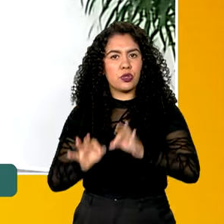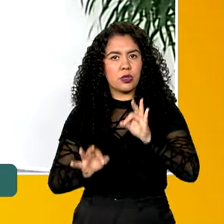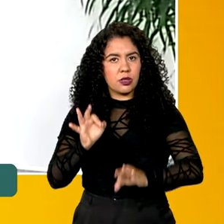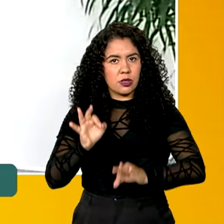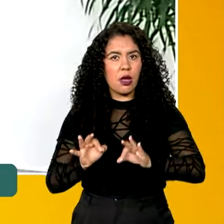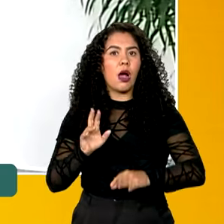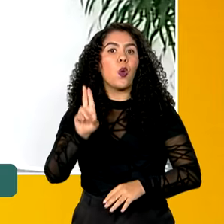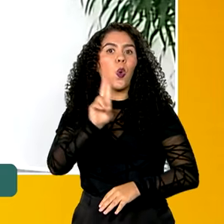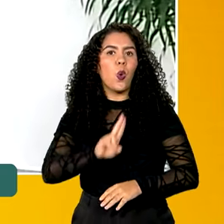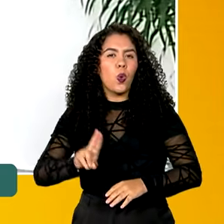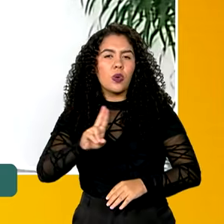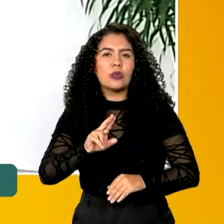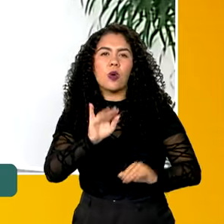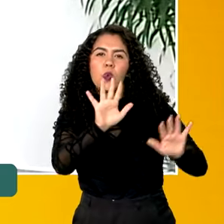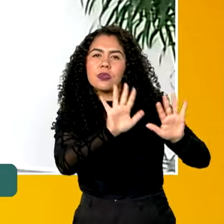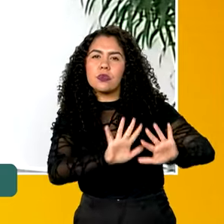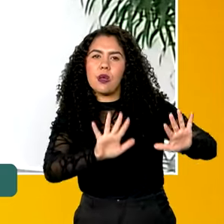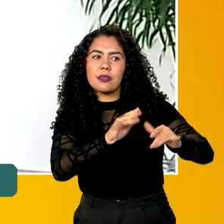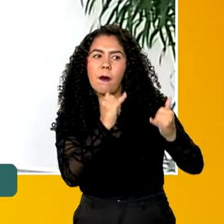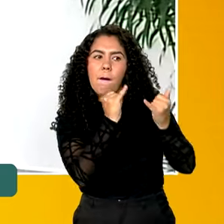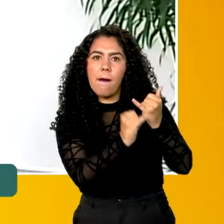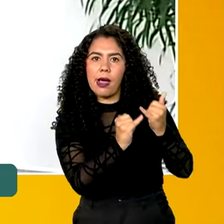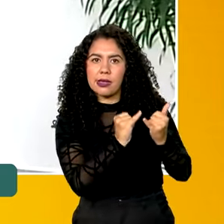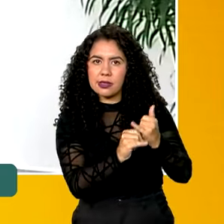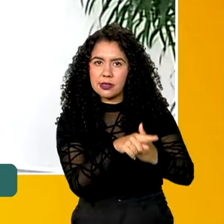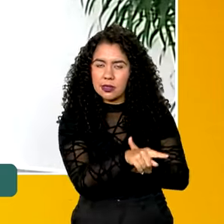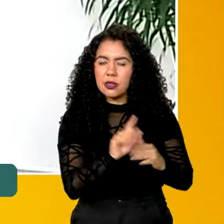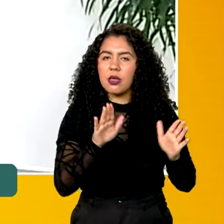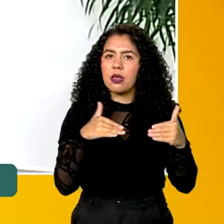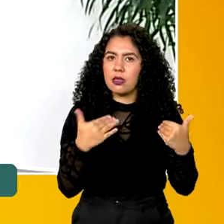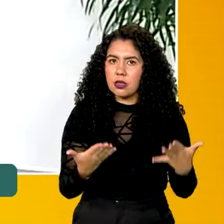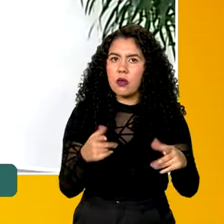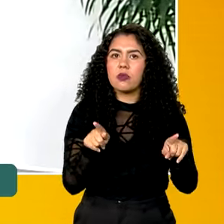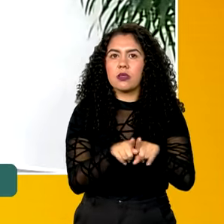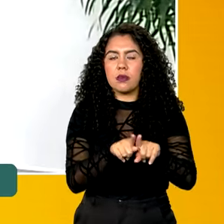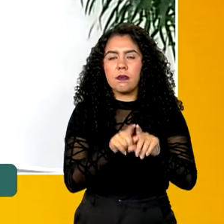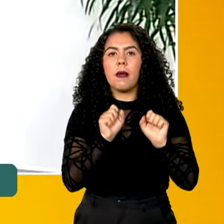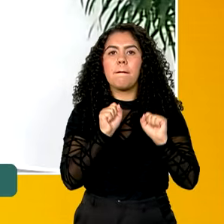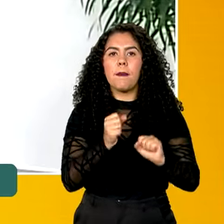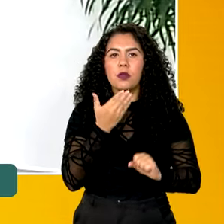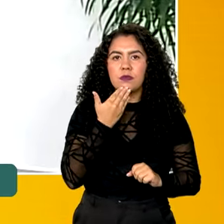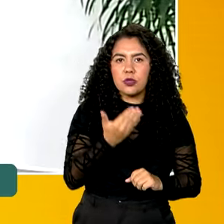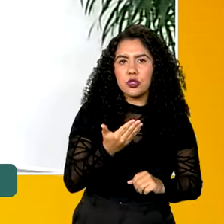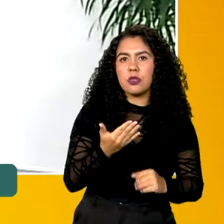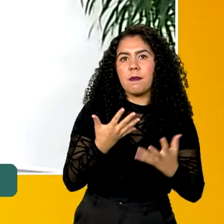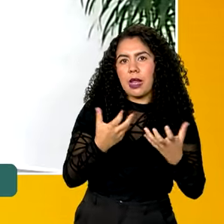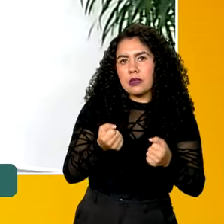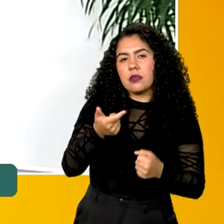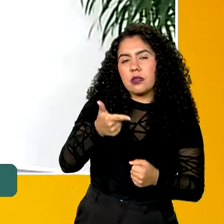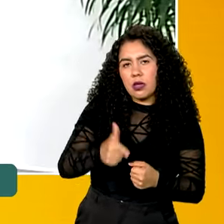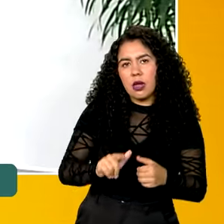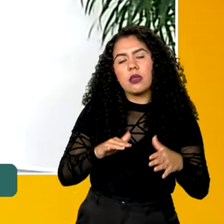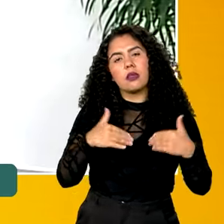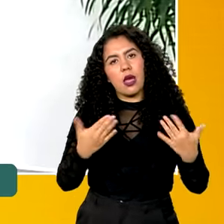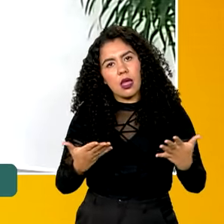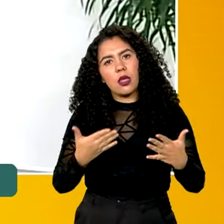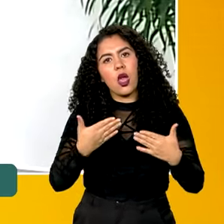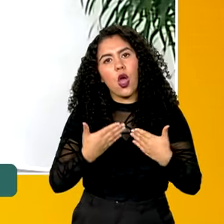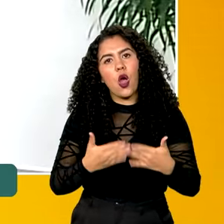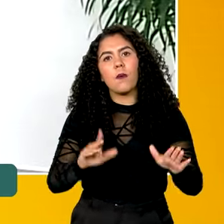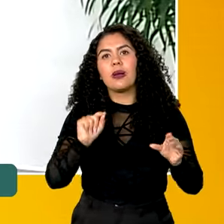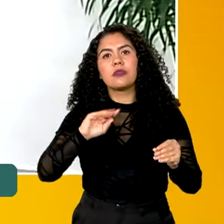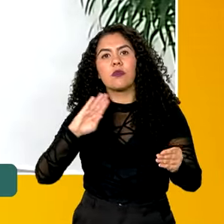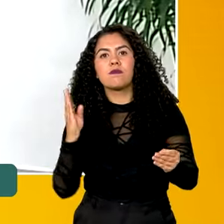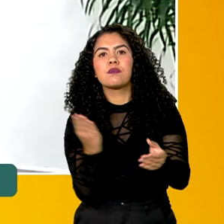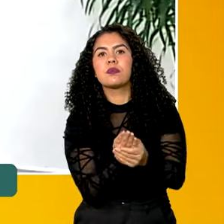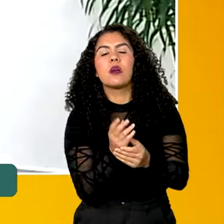parecidos. E a empresa pode, naturalmente, fazer um pedido de reconsideração e, a partir desse momento, então, se inicia um processo de